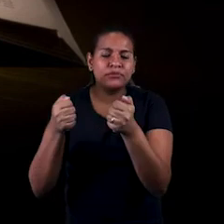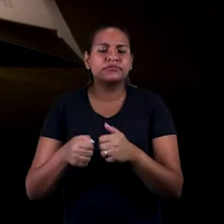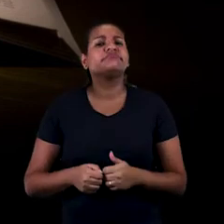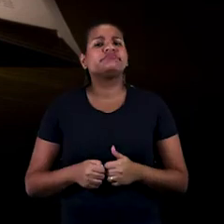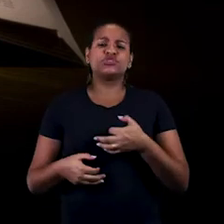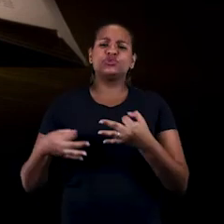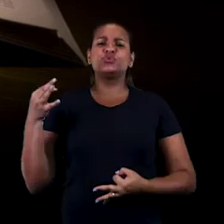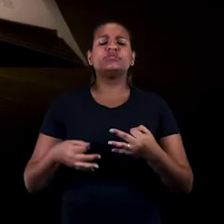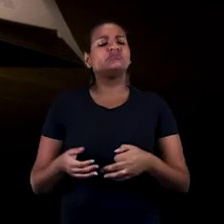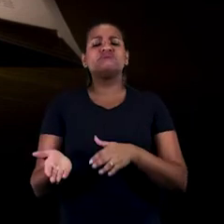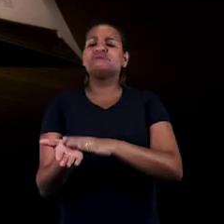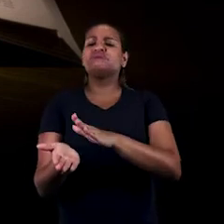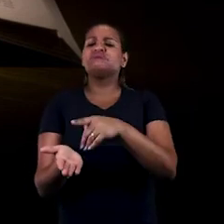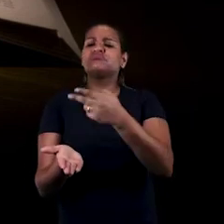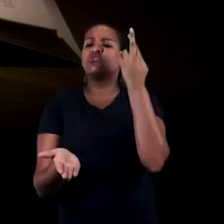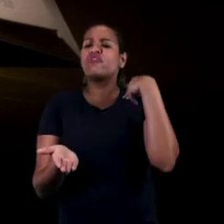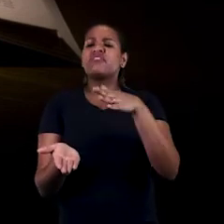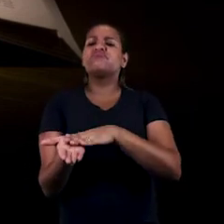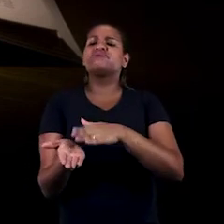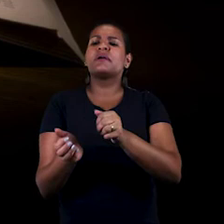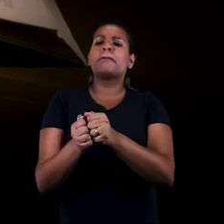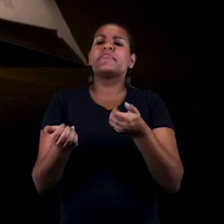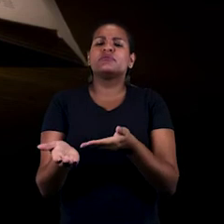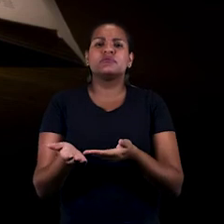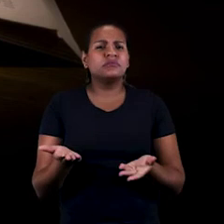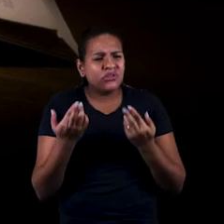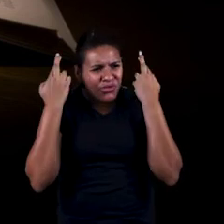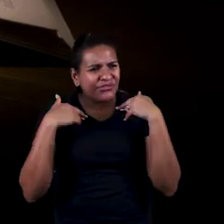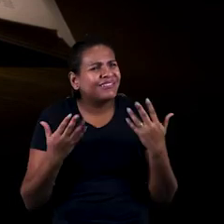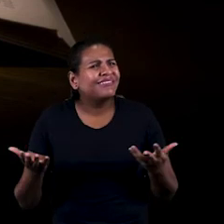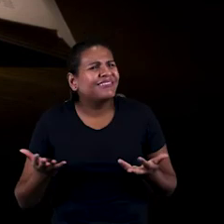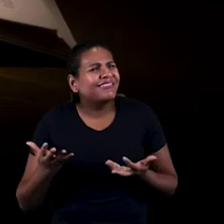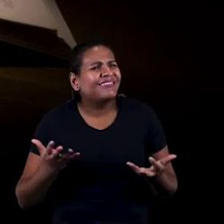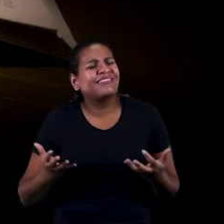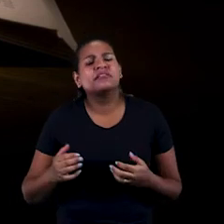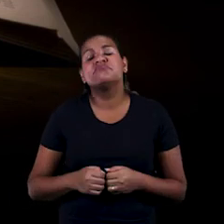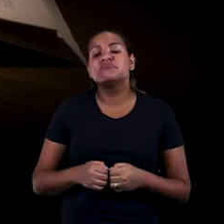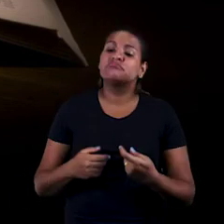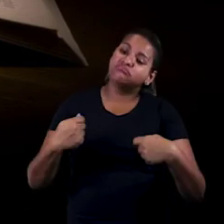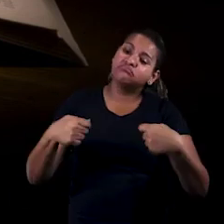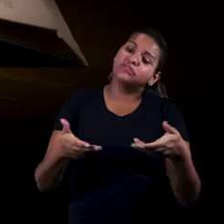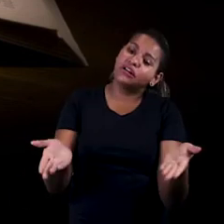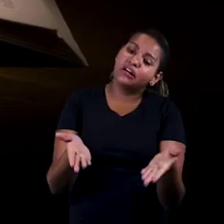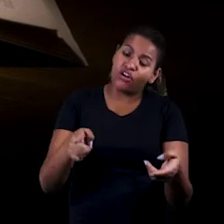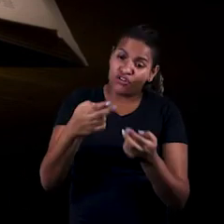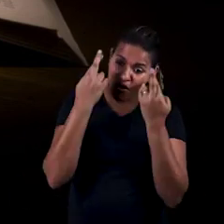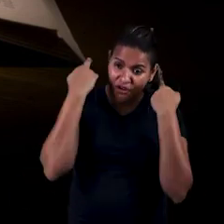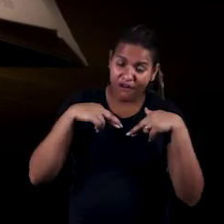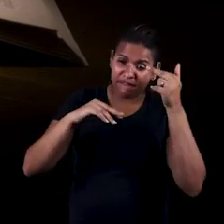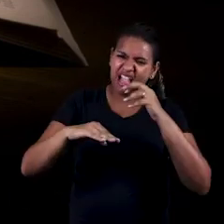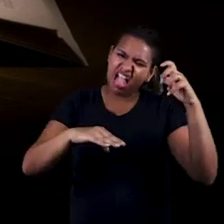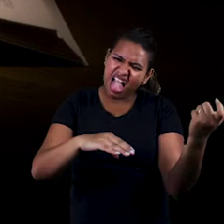juiz condenou a ovelha a pagar, mas não tendo ela meios de o fazer, foi forçada a ser tosqueada antes do tempo,